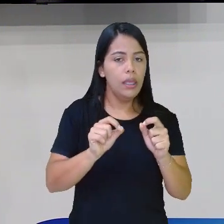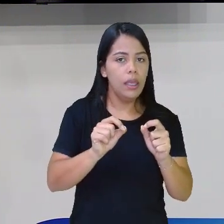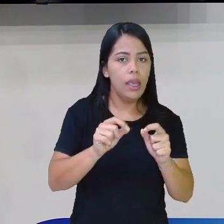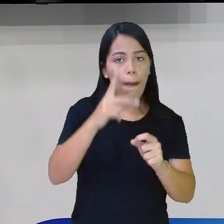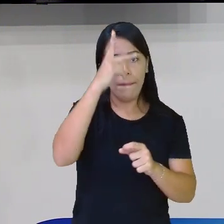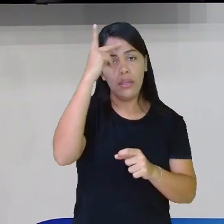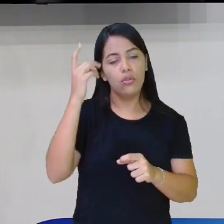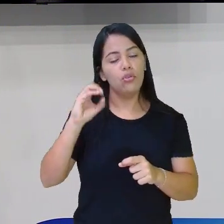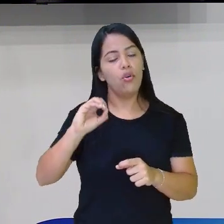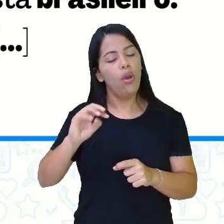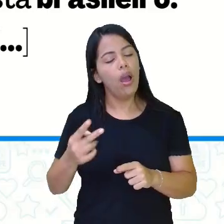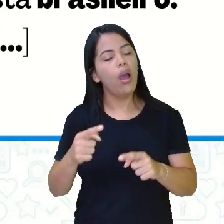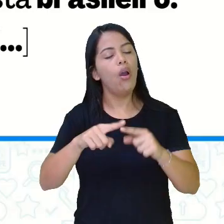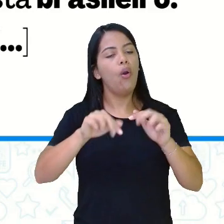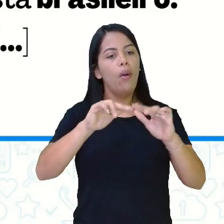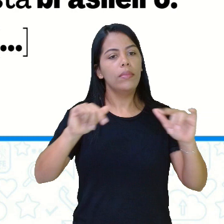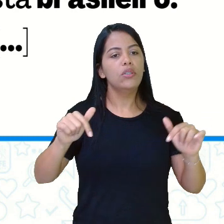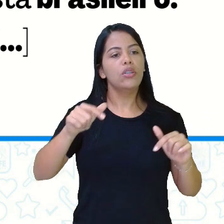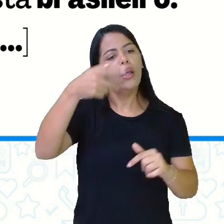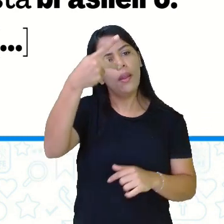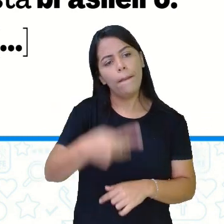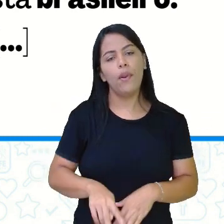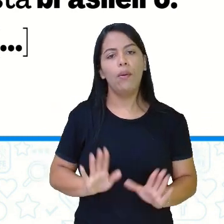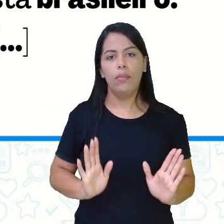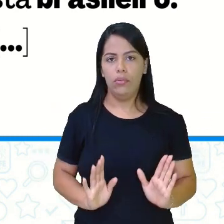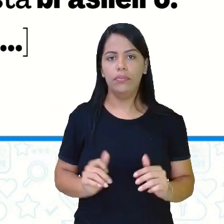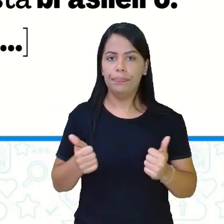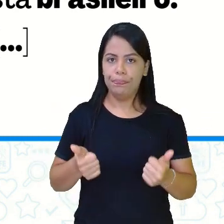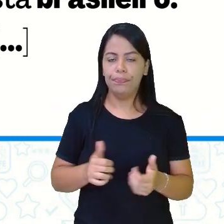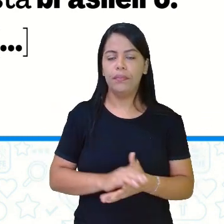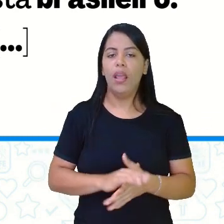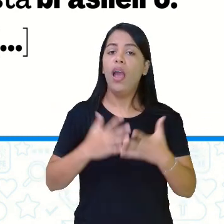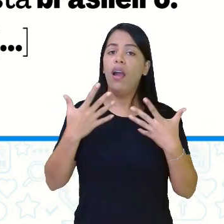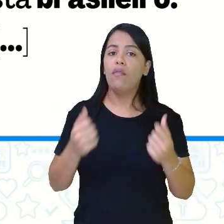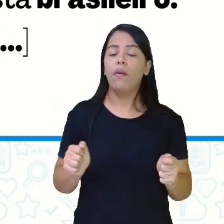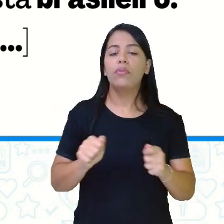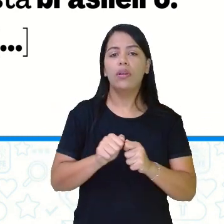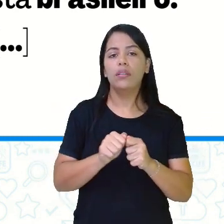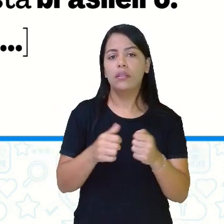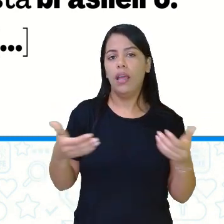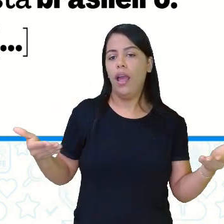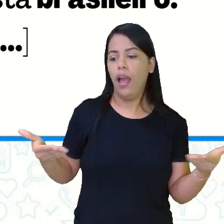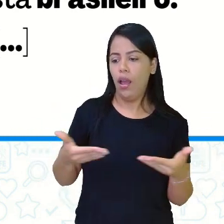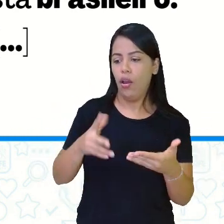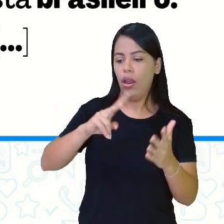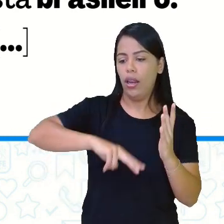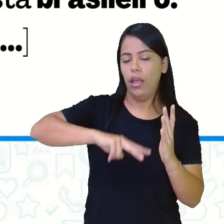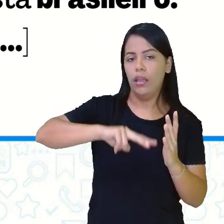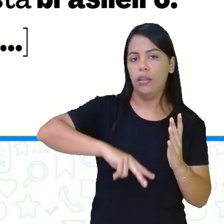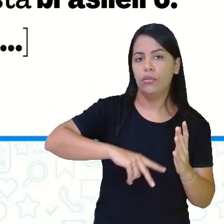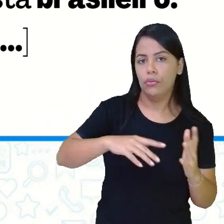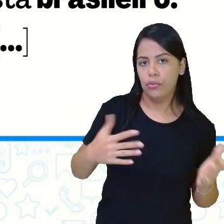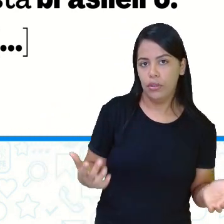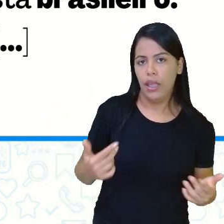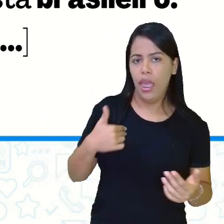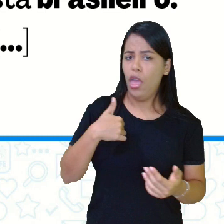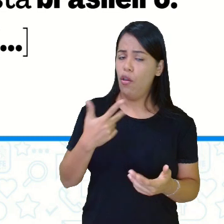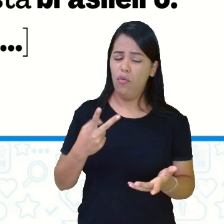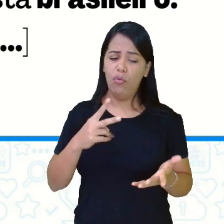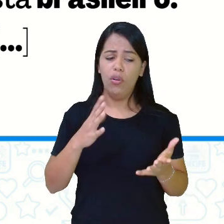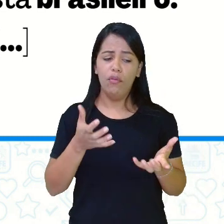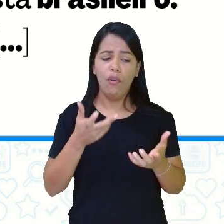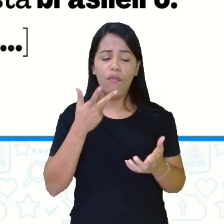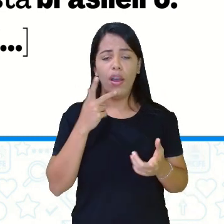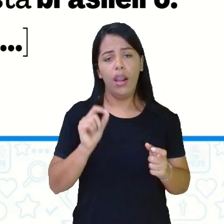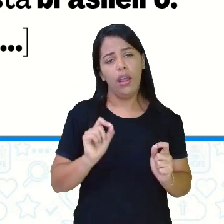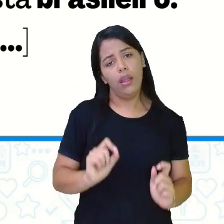certo? Vamos fazer a leitura comigo dessa... Eu vou dizer que é um poema, porque é uma música e toda música